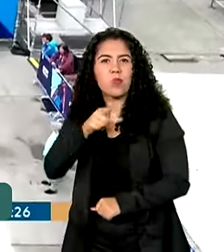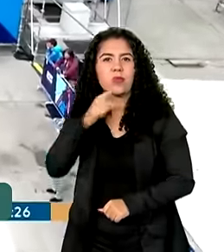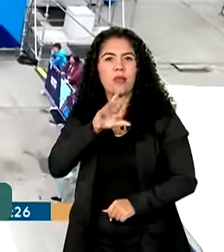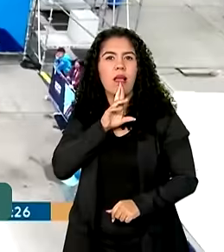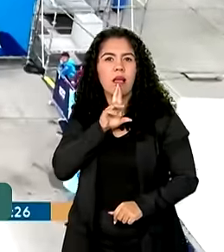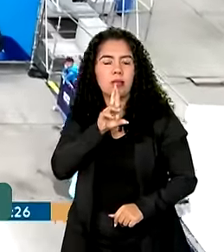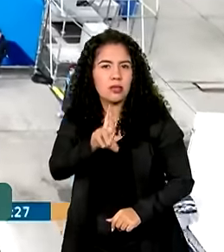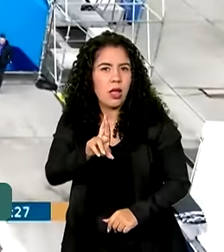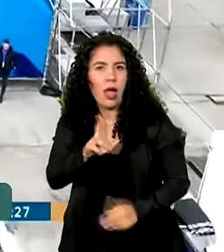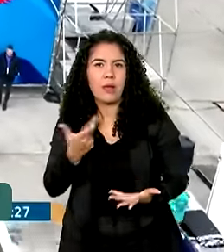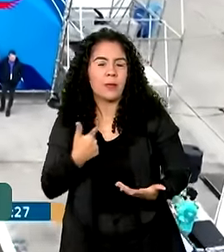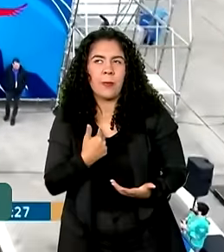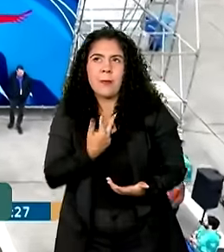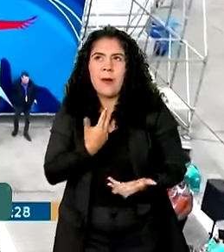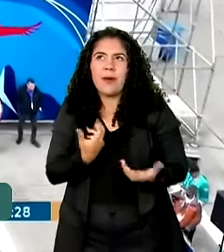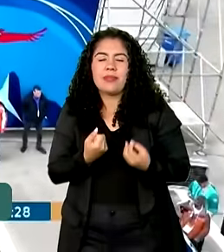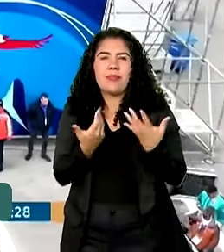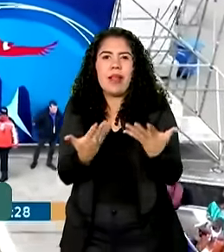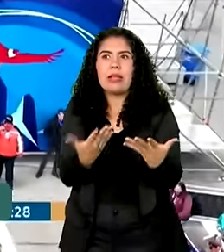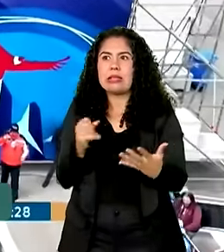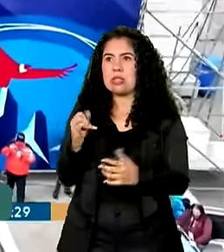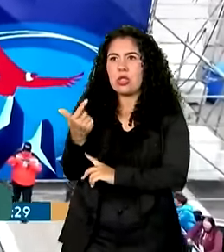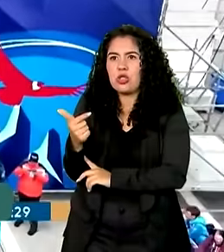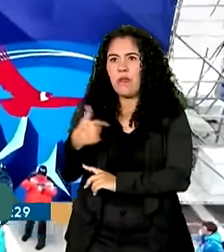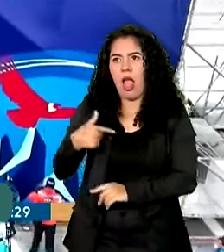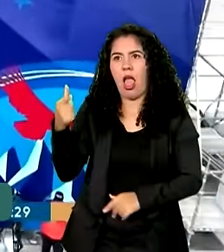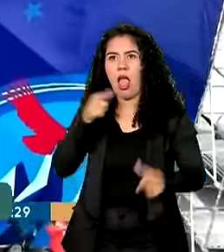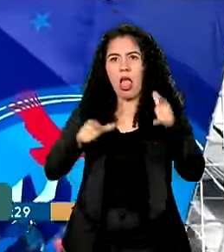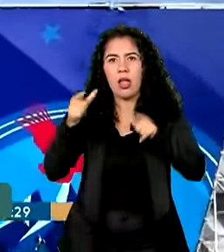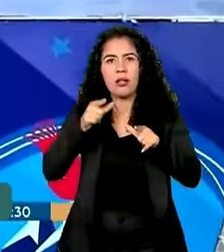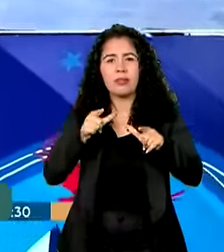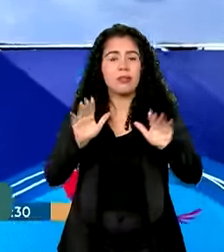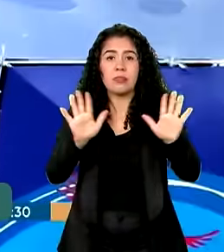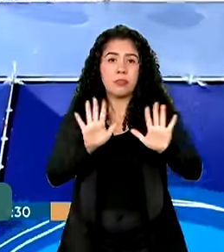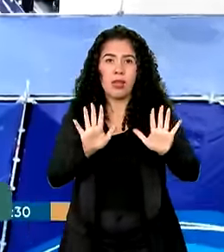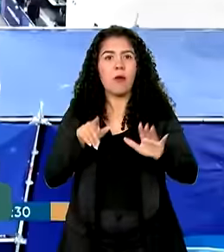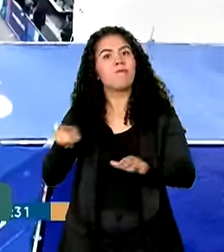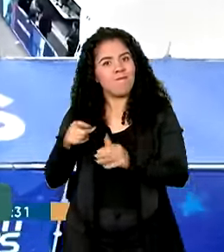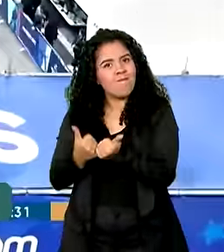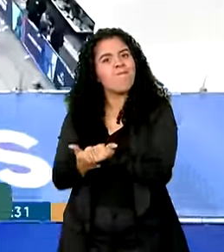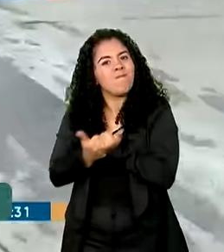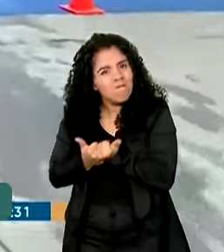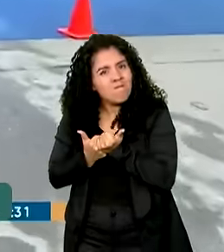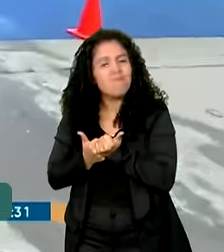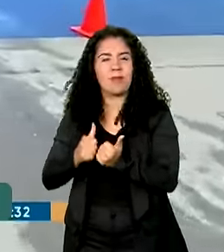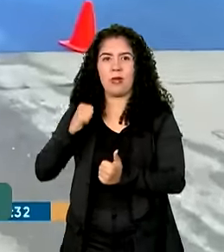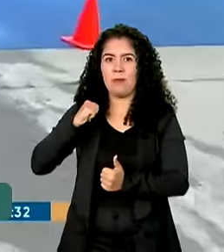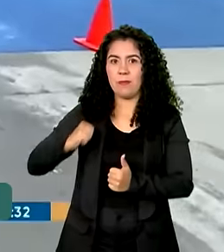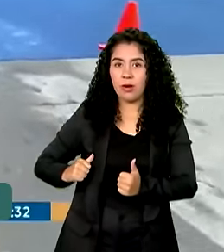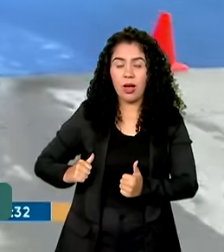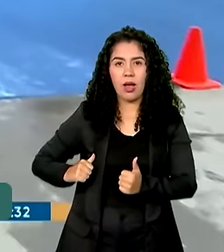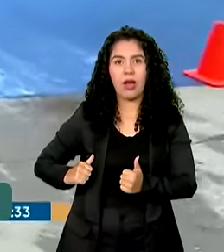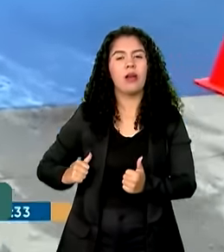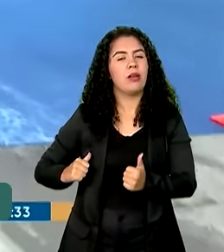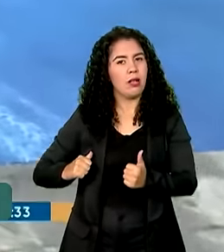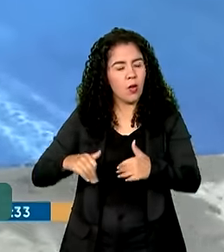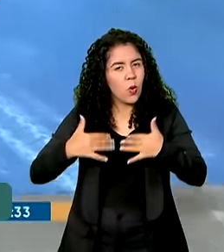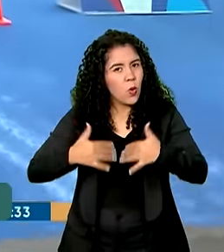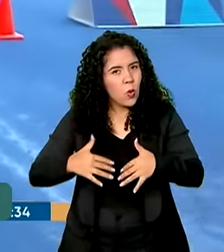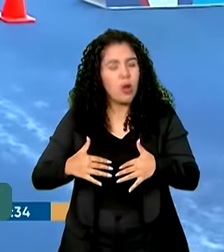eu não posso falar para você que, ah, se não tivesse, eu ia conseguir ganhar. Porque foi um parceiro, né? E quando tem parceiro, você nem pensa,